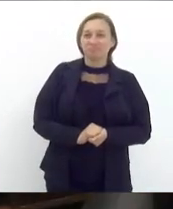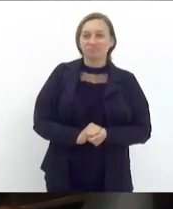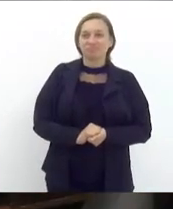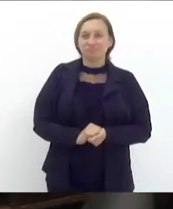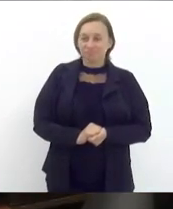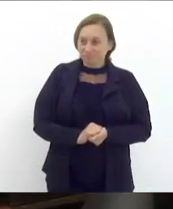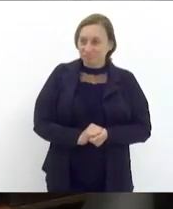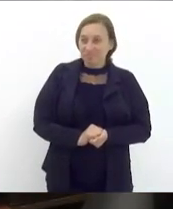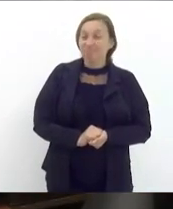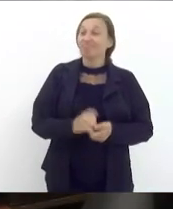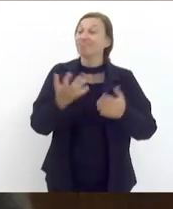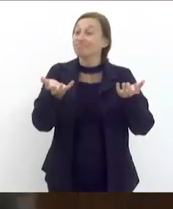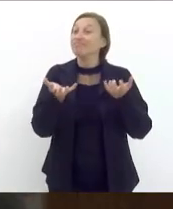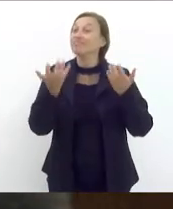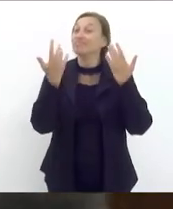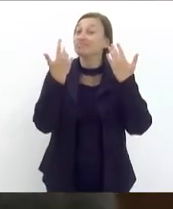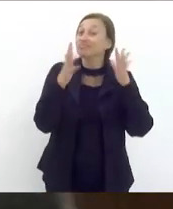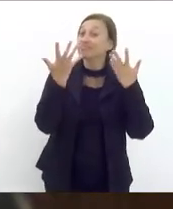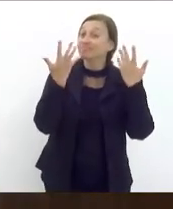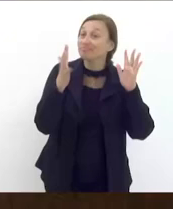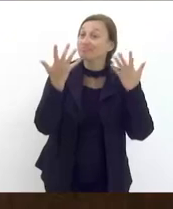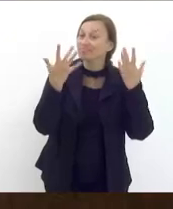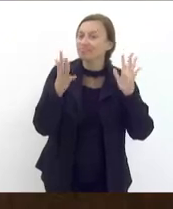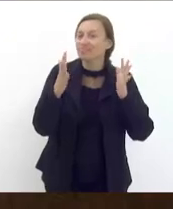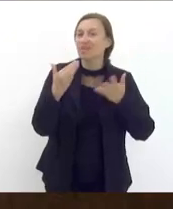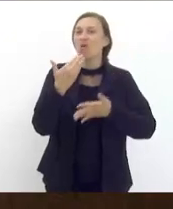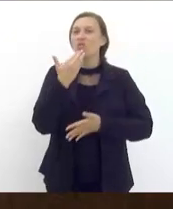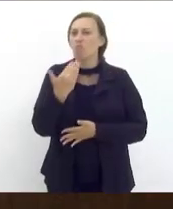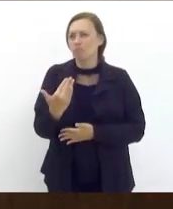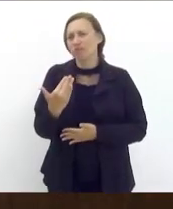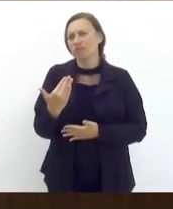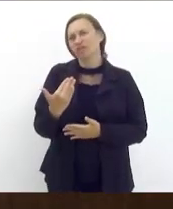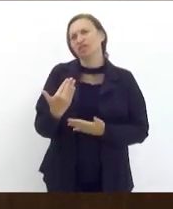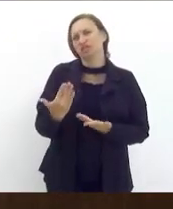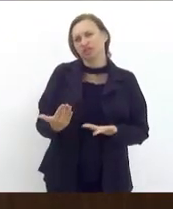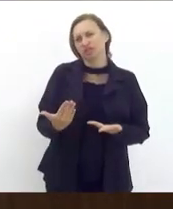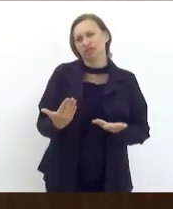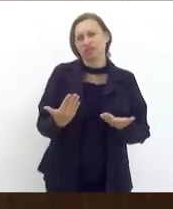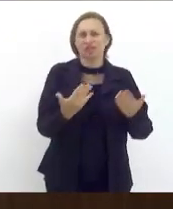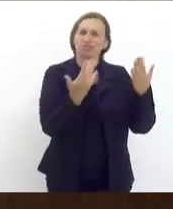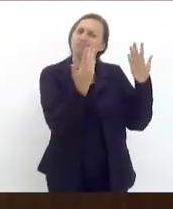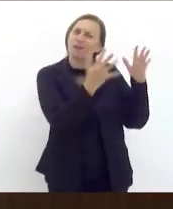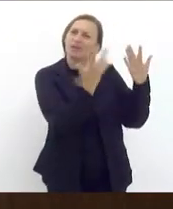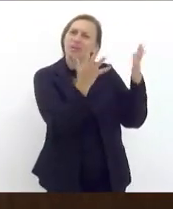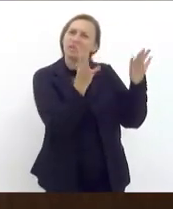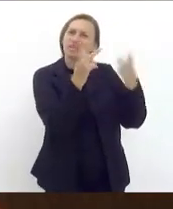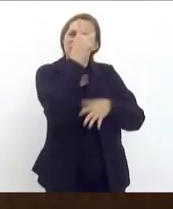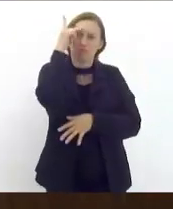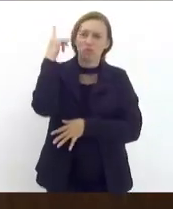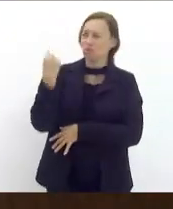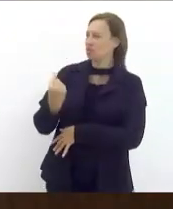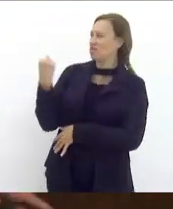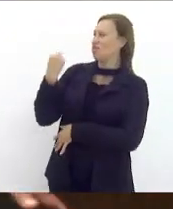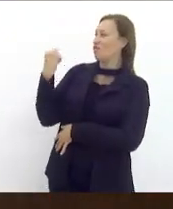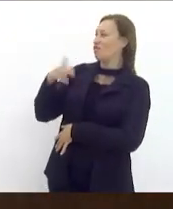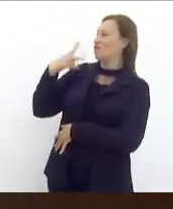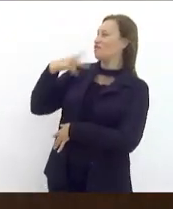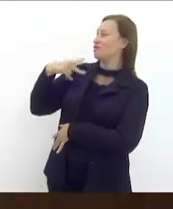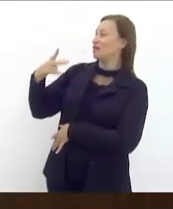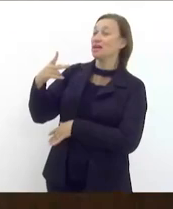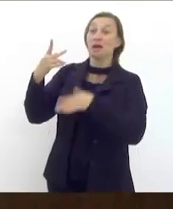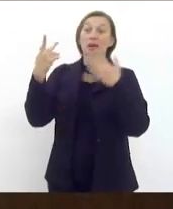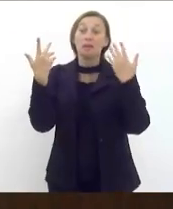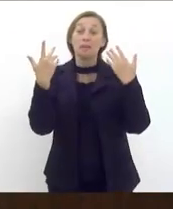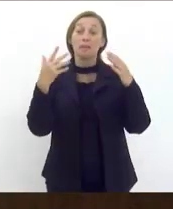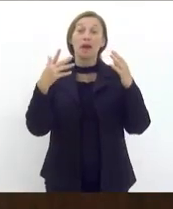Eu quero parabenizar. Eu vou pedir reverência a esse pessoal que está aqui atrás falando. Reverência à